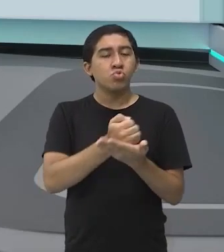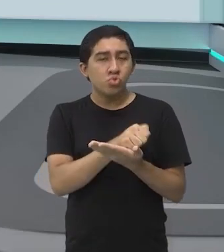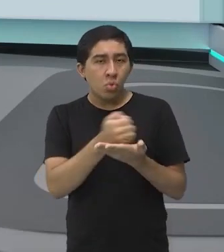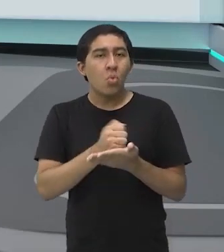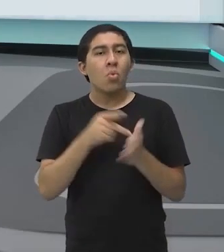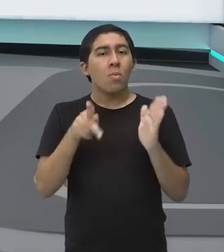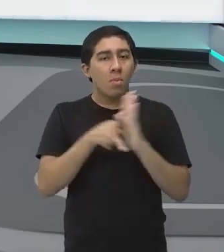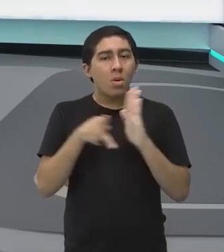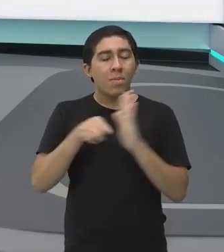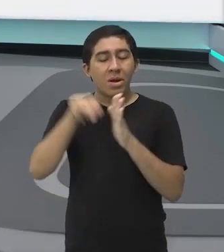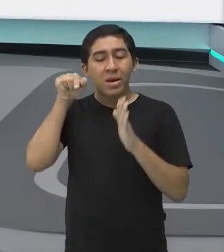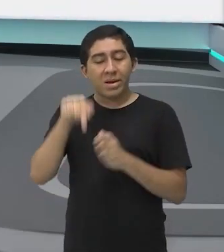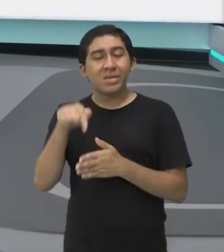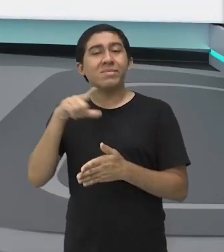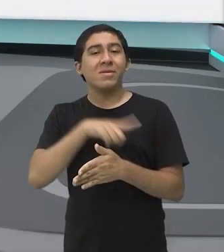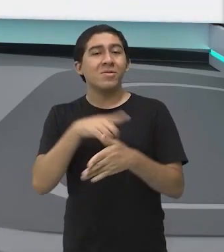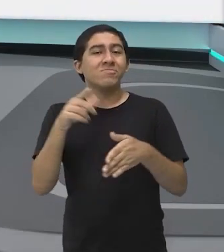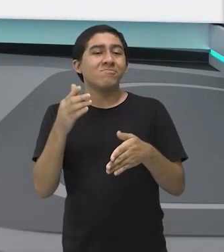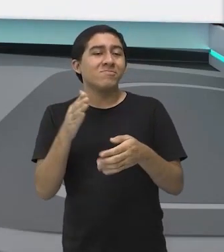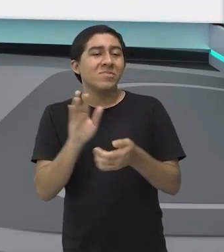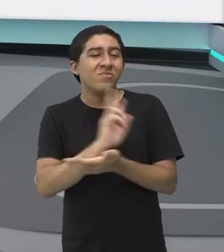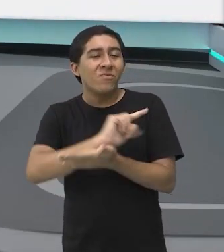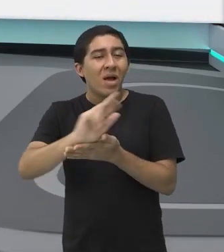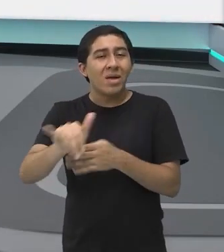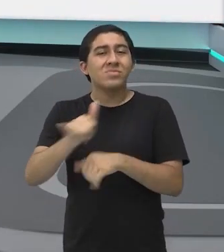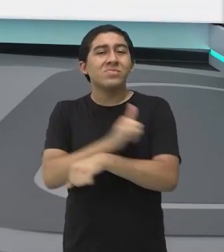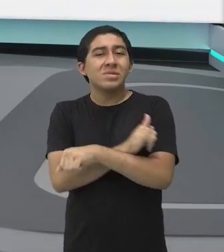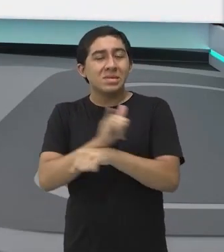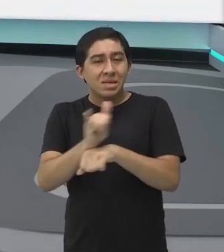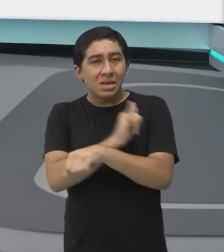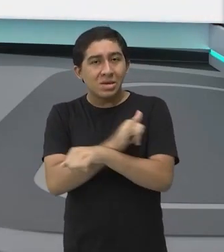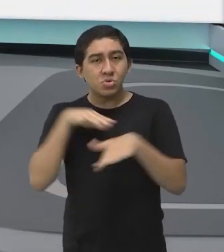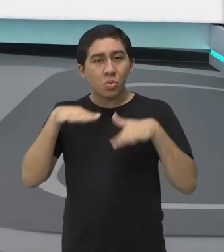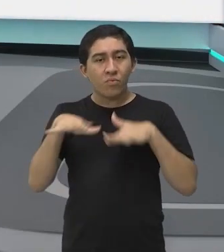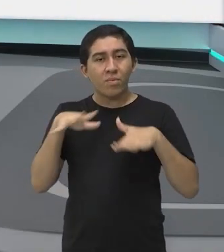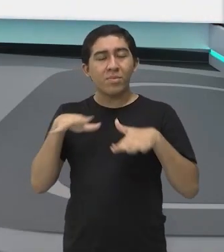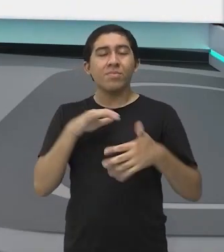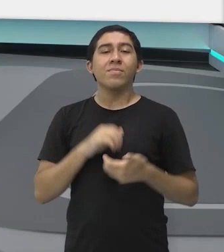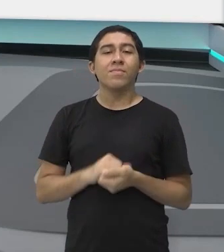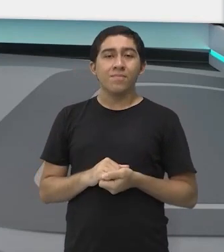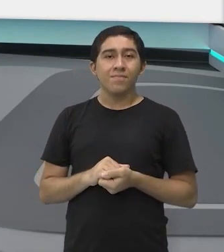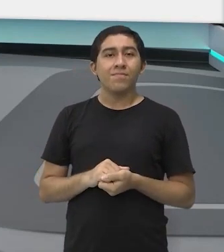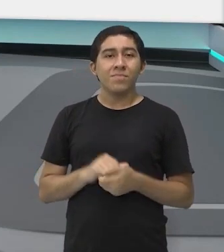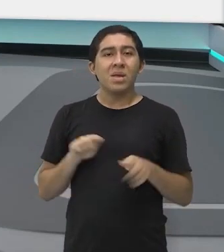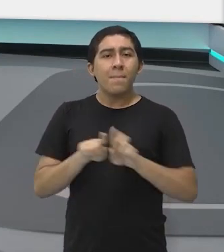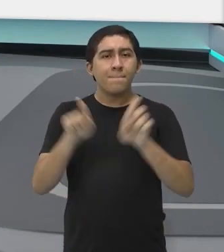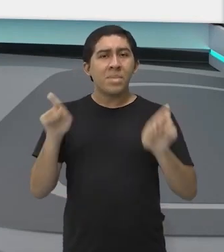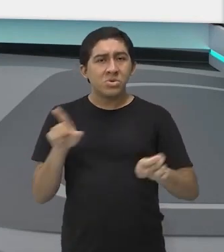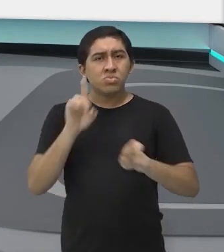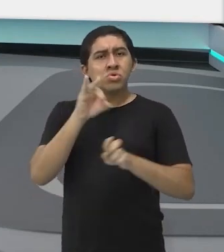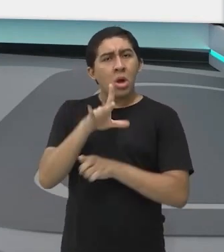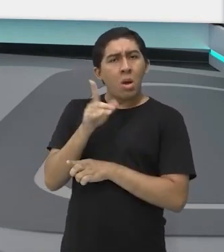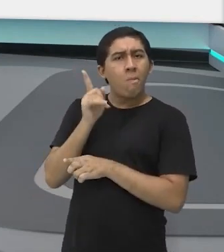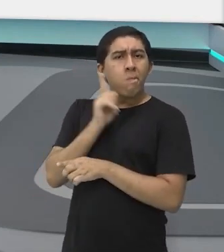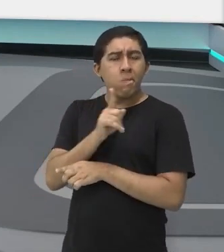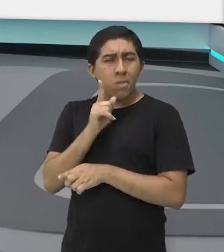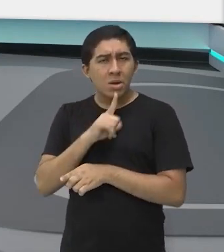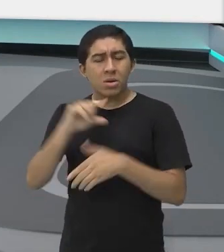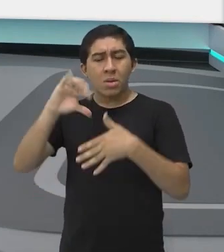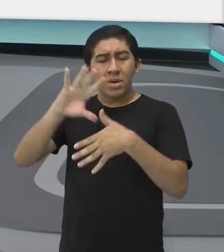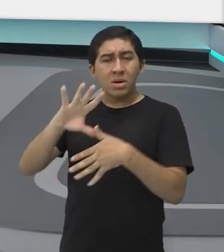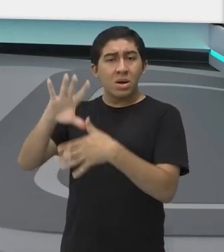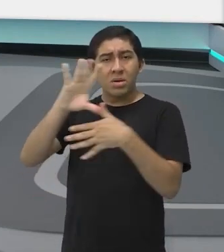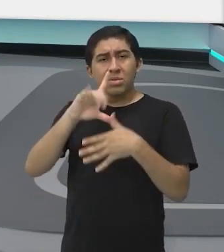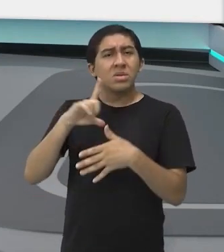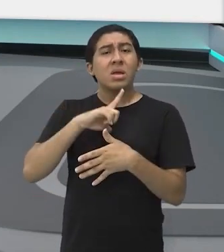aí, idealizado, onde ele realiza diversas manobras ao longo do jogo. Mas não são só os americanos que chamam a atenção com o